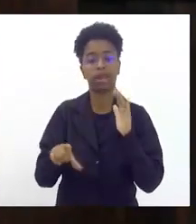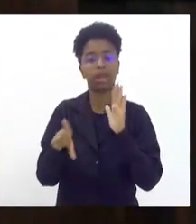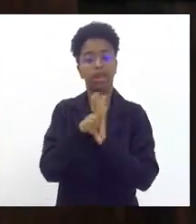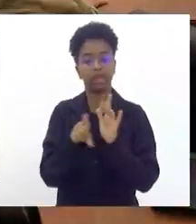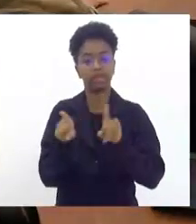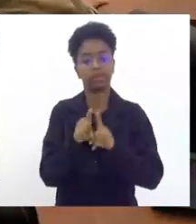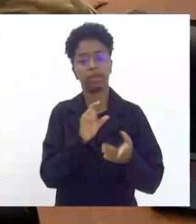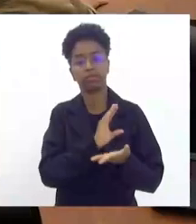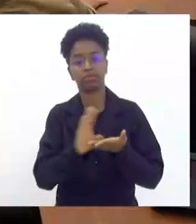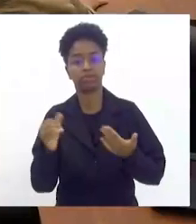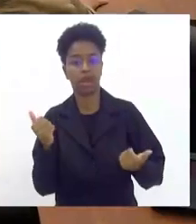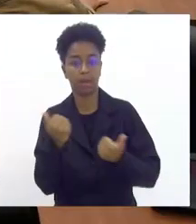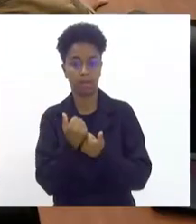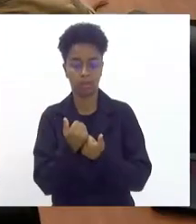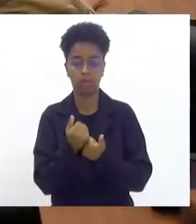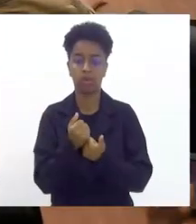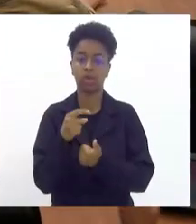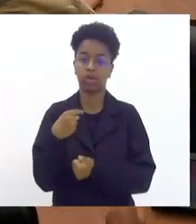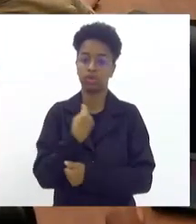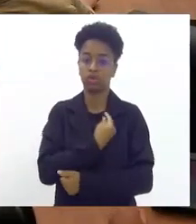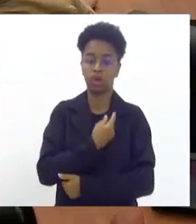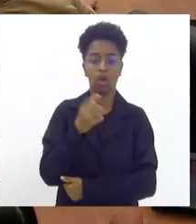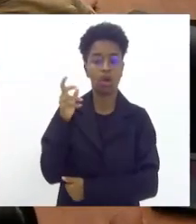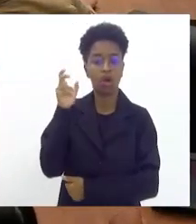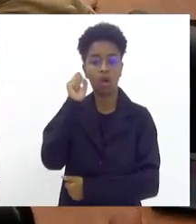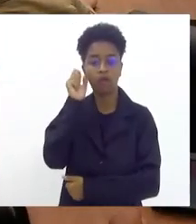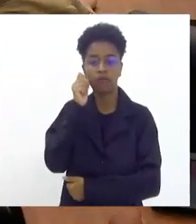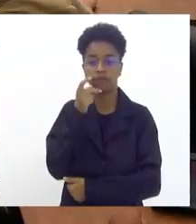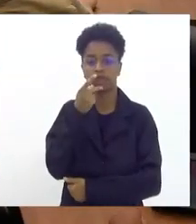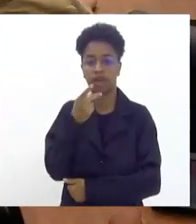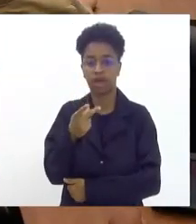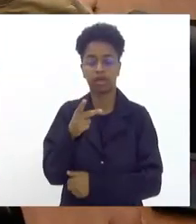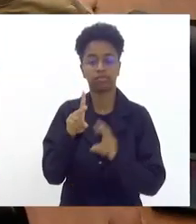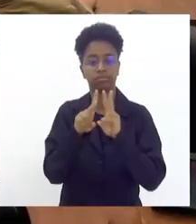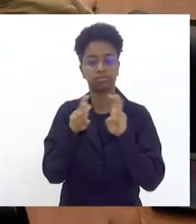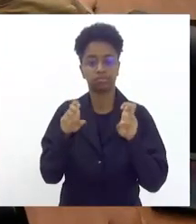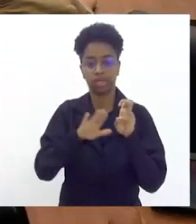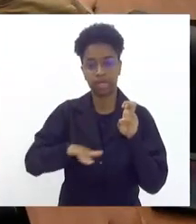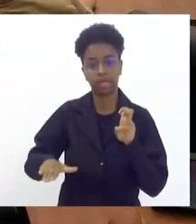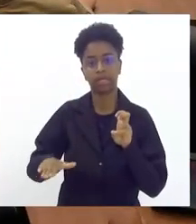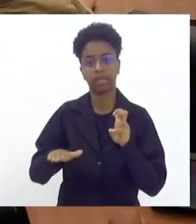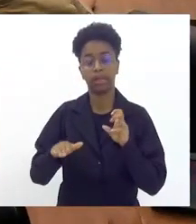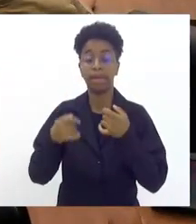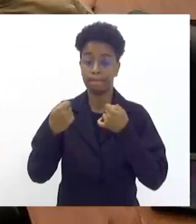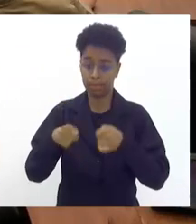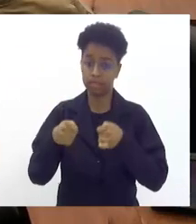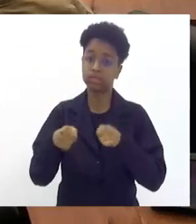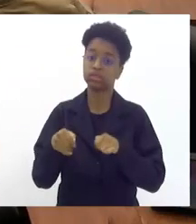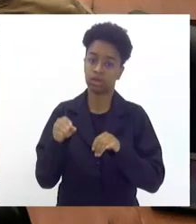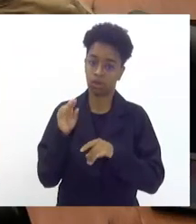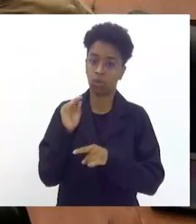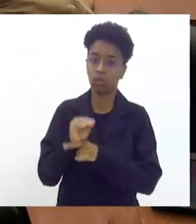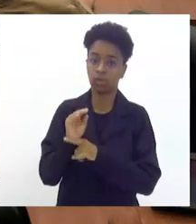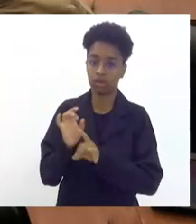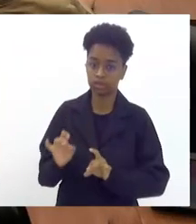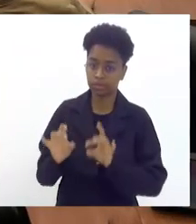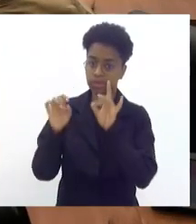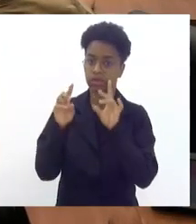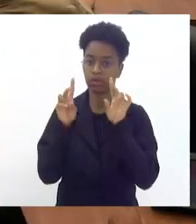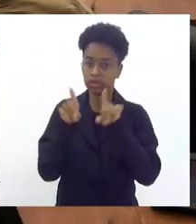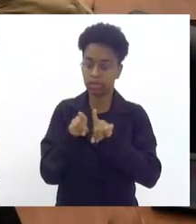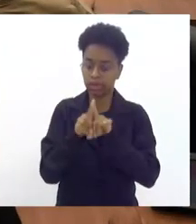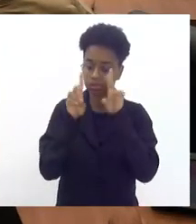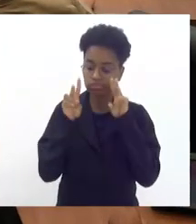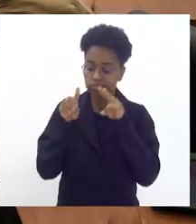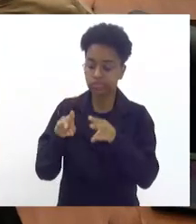e fomentos. A gente ouviu falar sobre as crianças. É preciso um cuidado especial e um olhar também